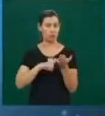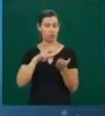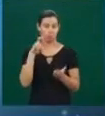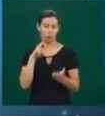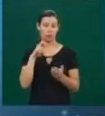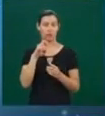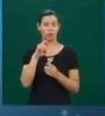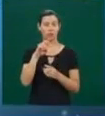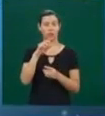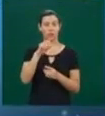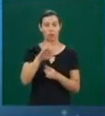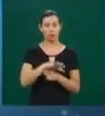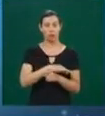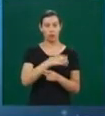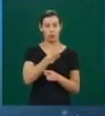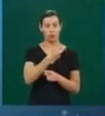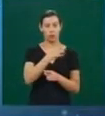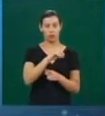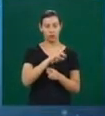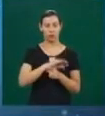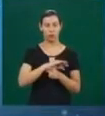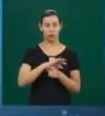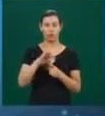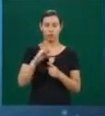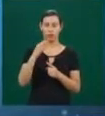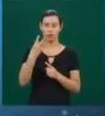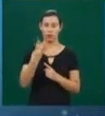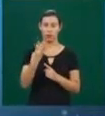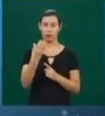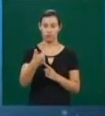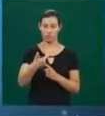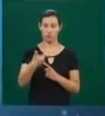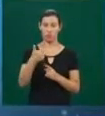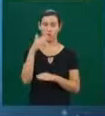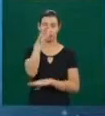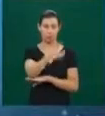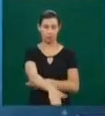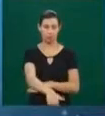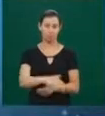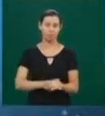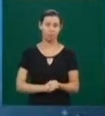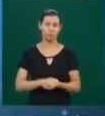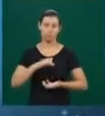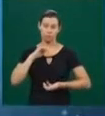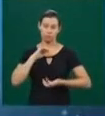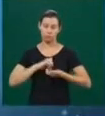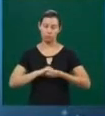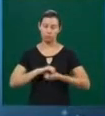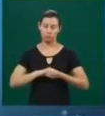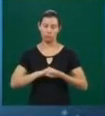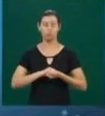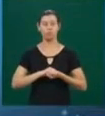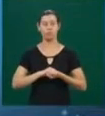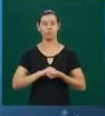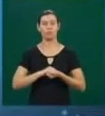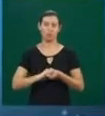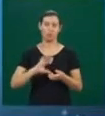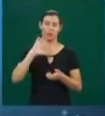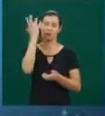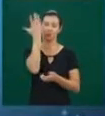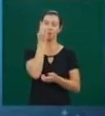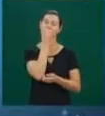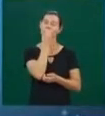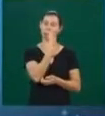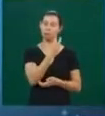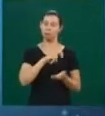termômetros devem marcar 20 graus e podem chegar a 32 até o fim da tarde. Em Monte Carmelo, clima um pouco mais agradável pela